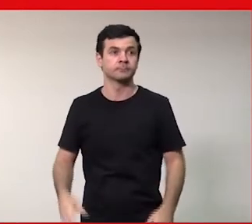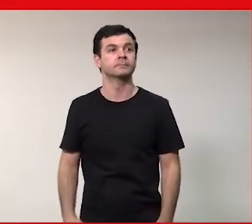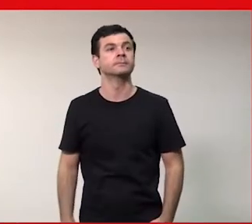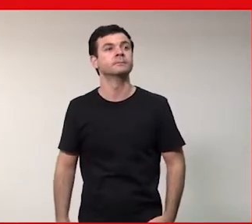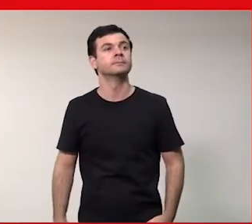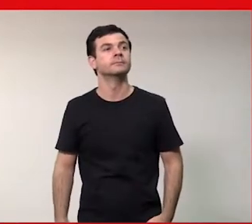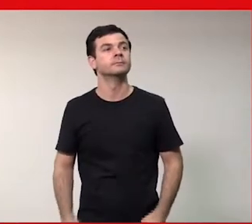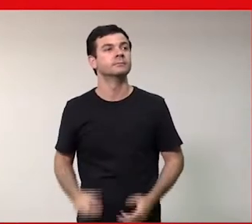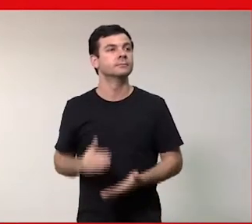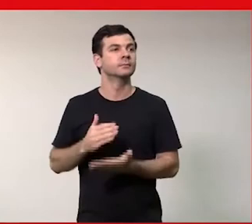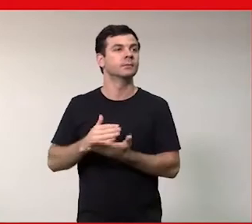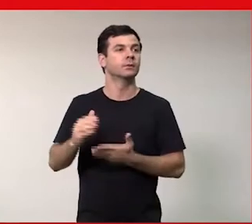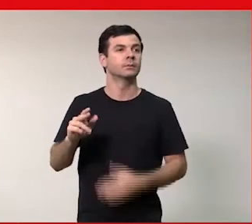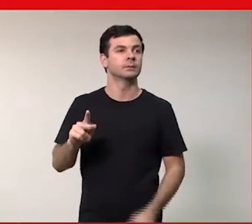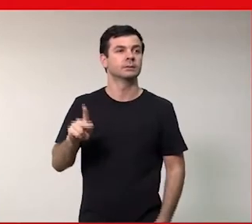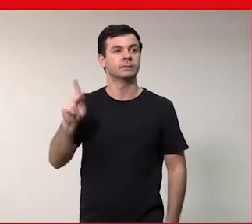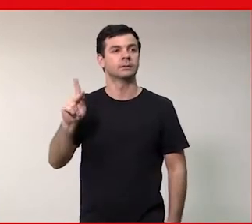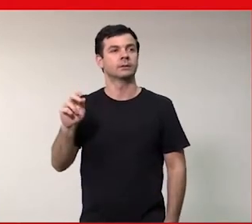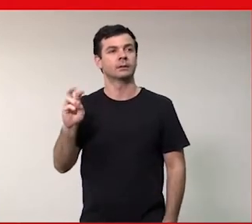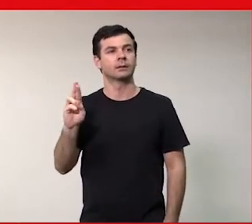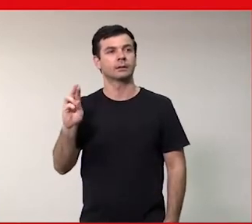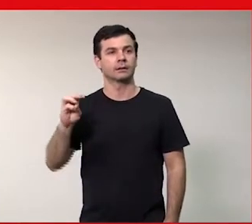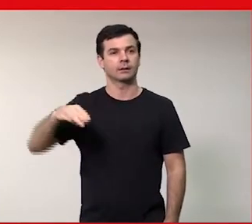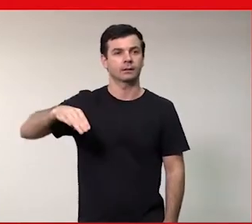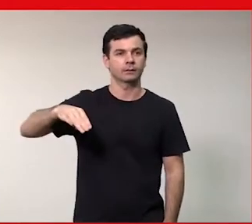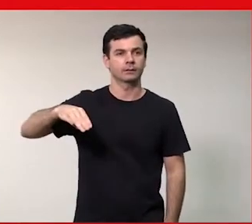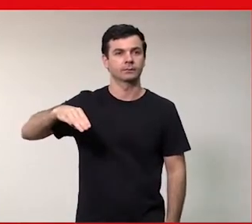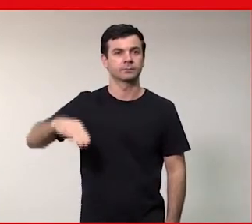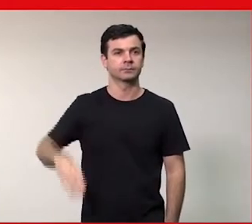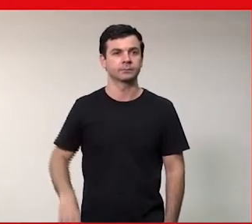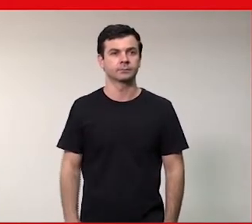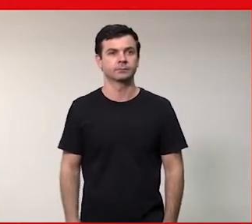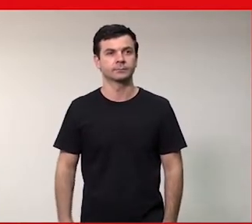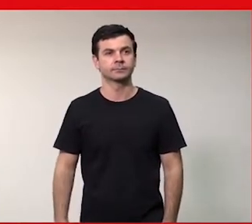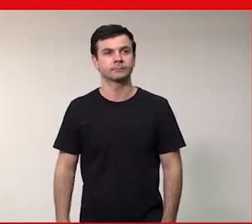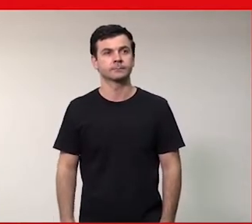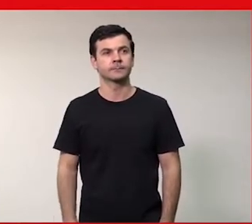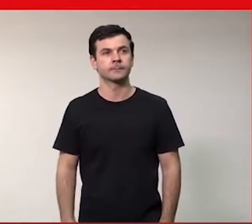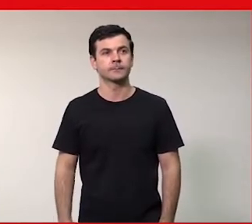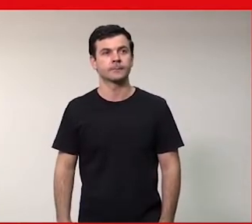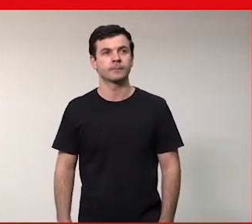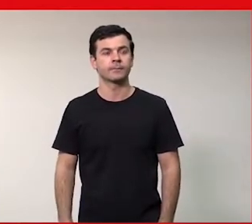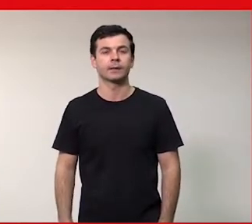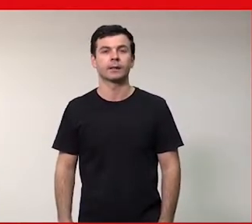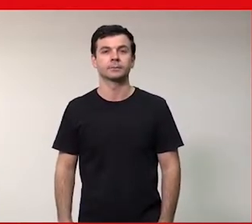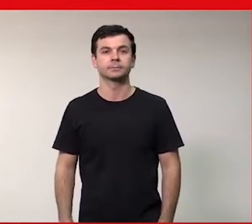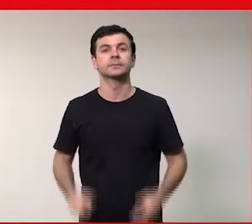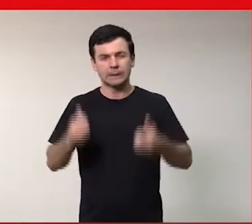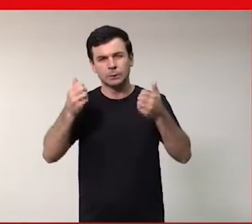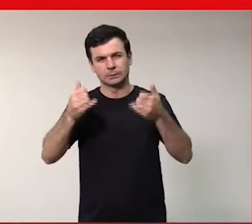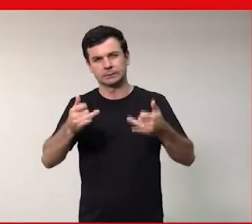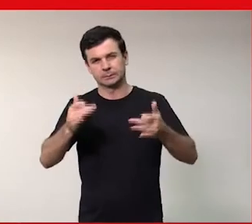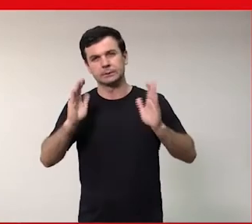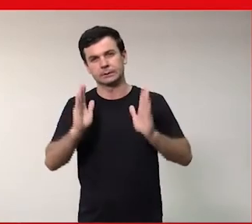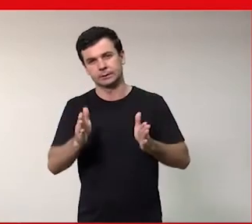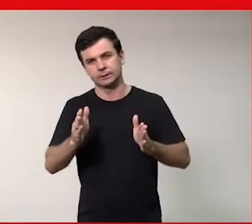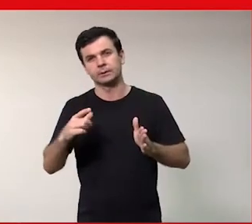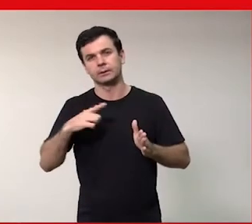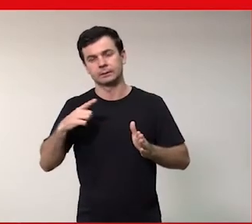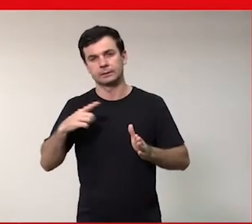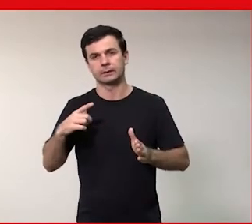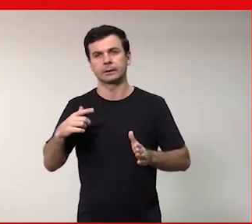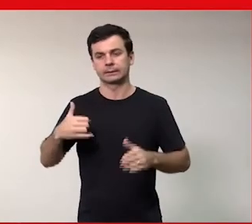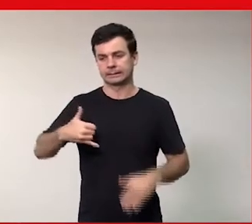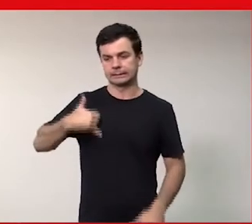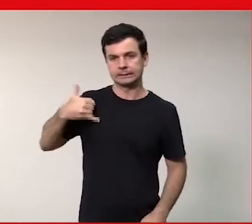posso começar com a Karen Breitman pode olha como eu falei assim a gente tem três gerações